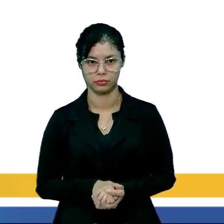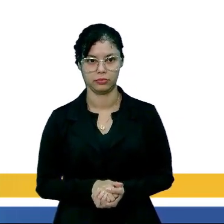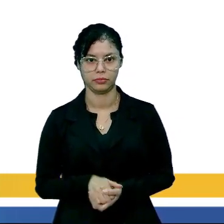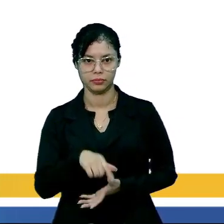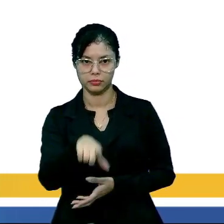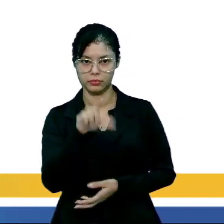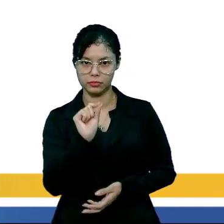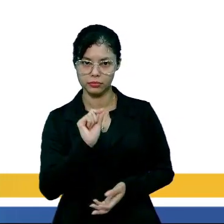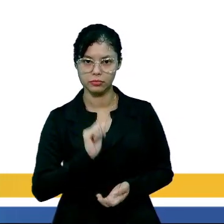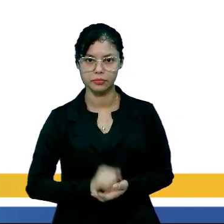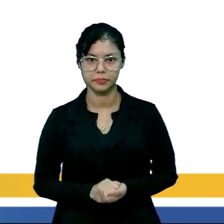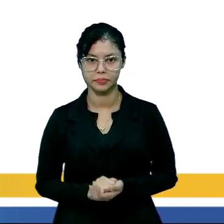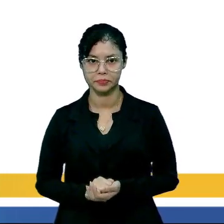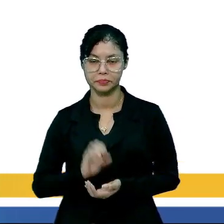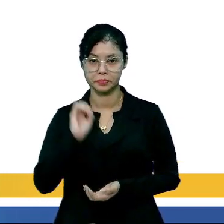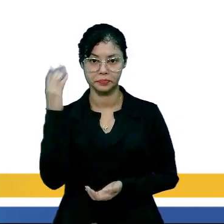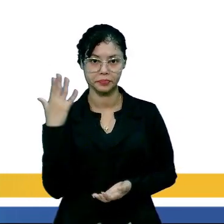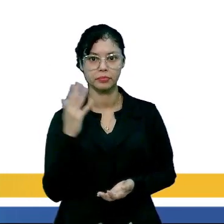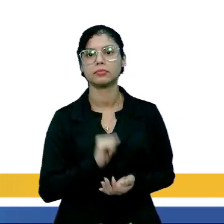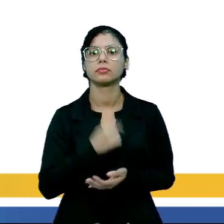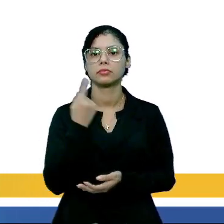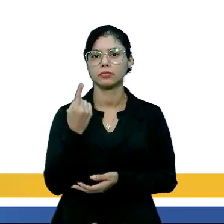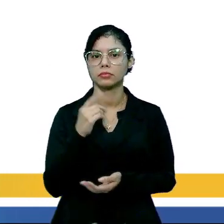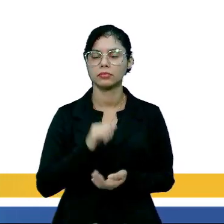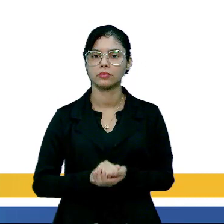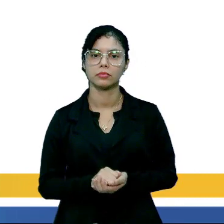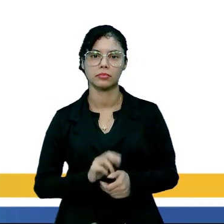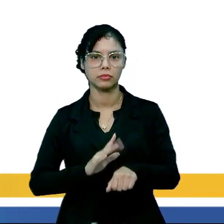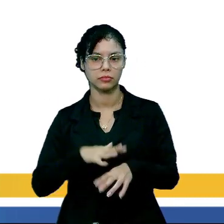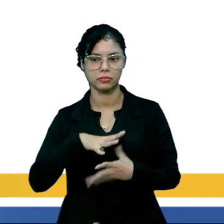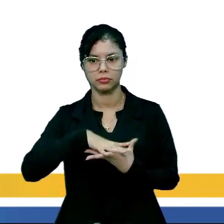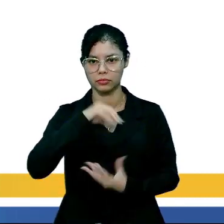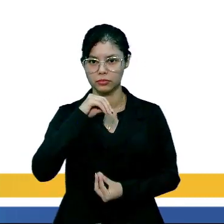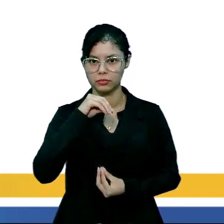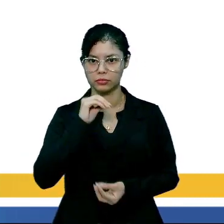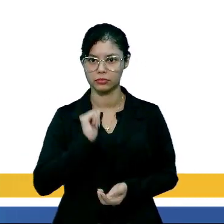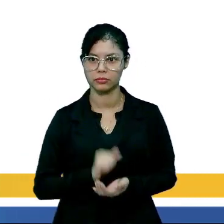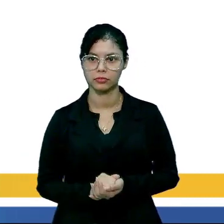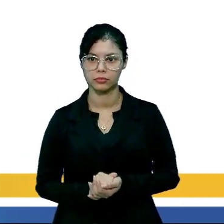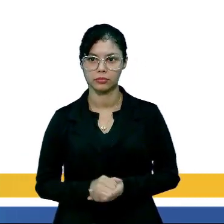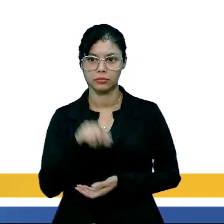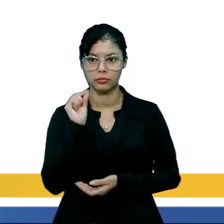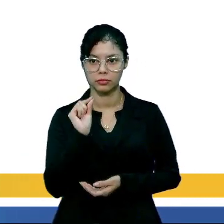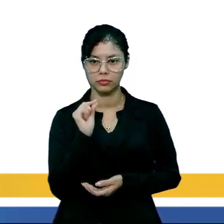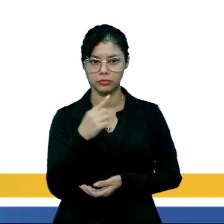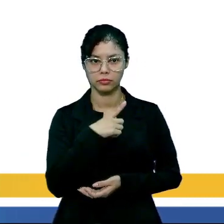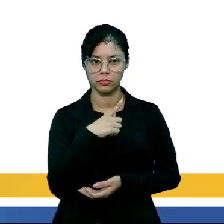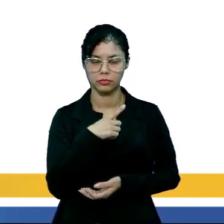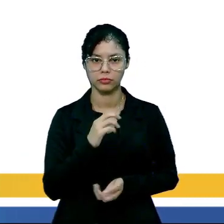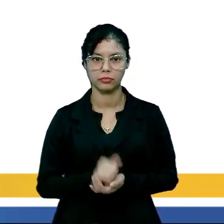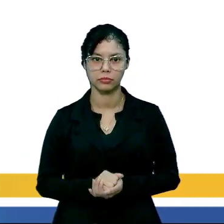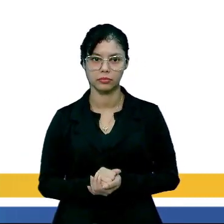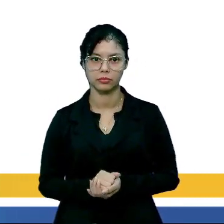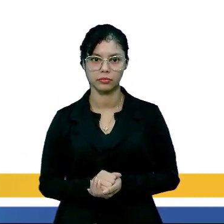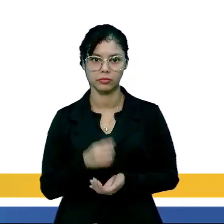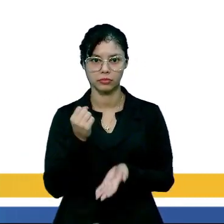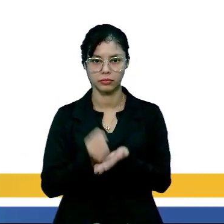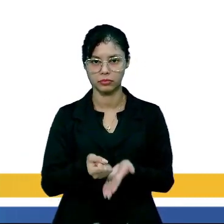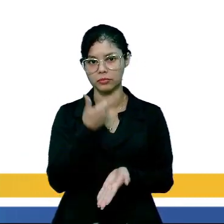Escolhendo-se, ao acaso, um dos pacientes curados, a probabilidade de que ele